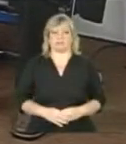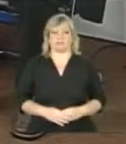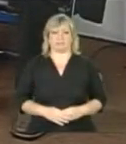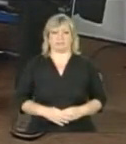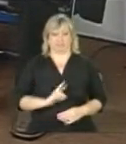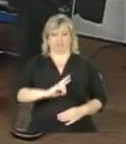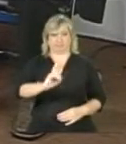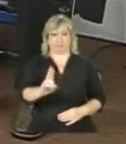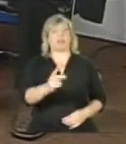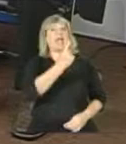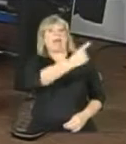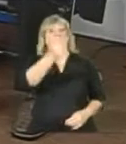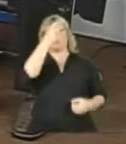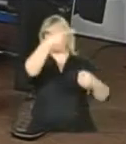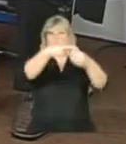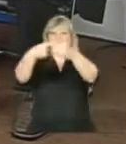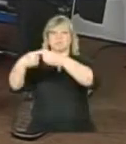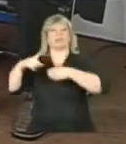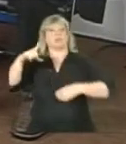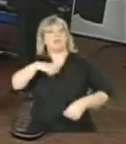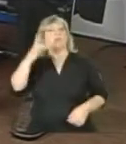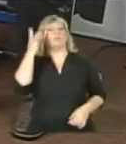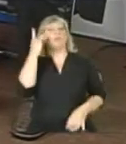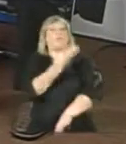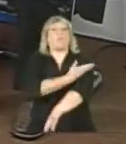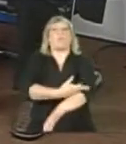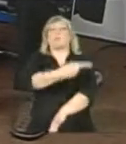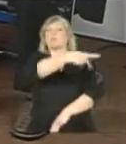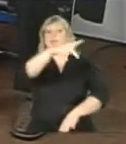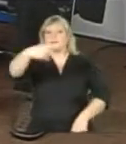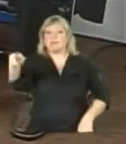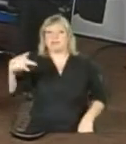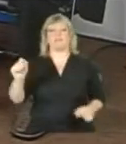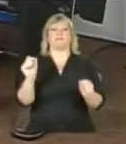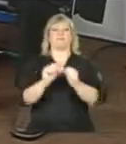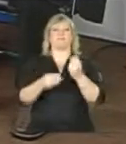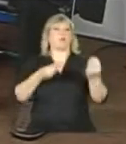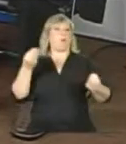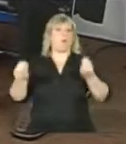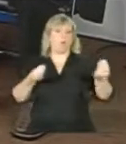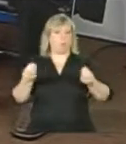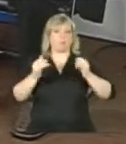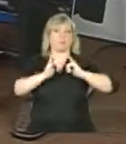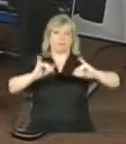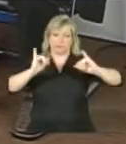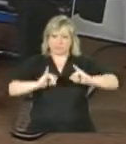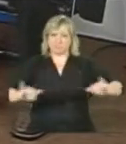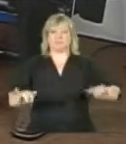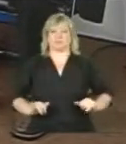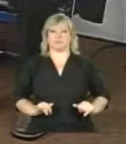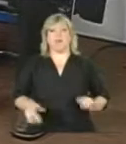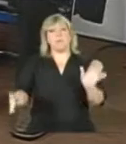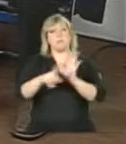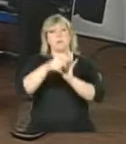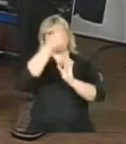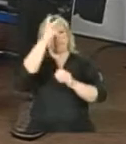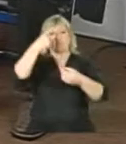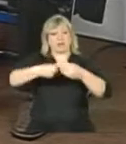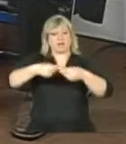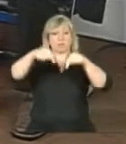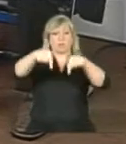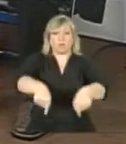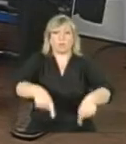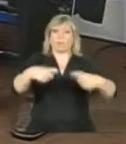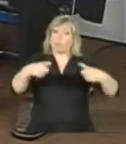própria de divulgação das listas dos beneficiários que têm que fazer a sua revisão. Na própria prefeitura, na